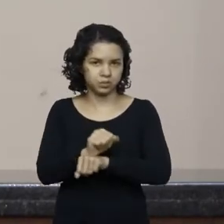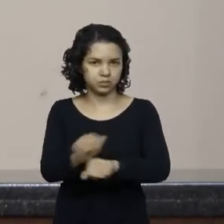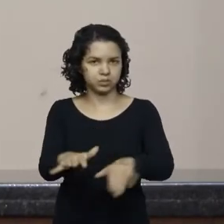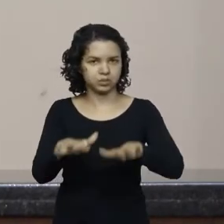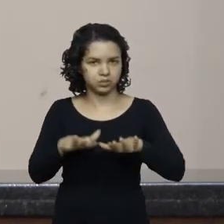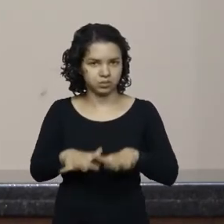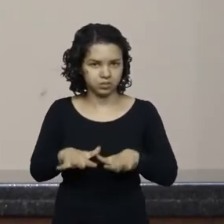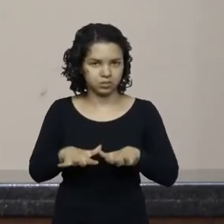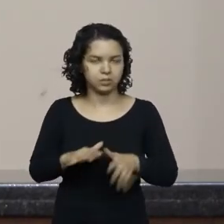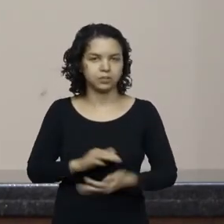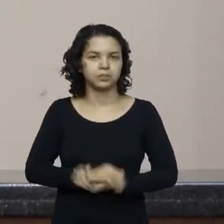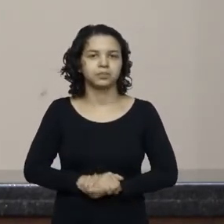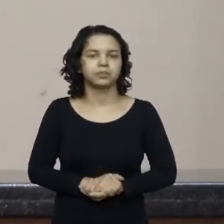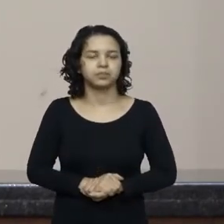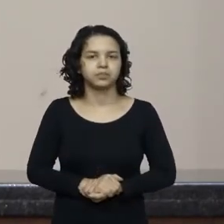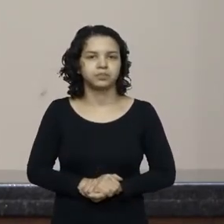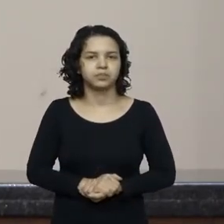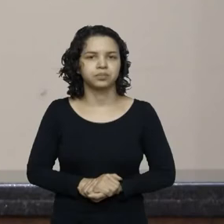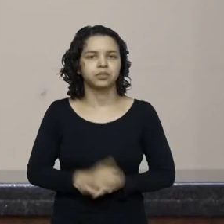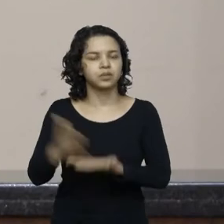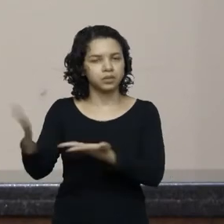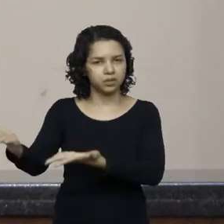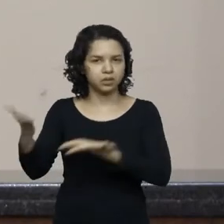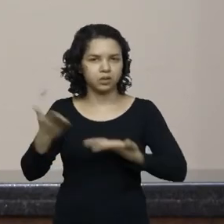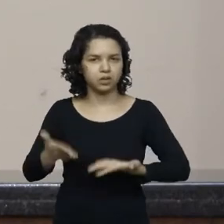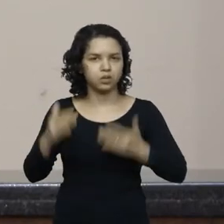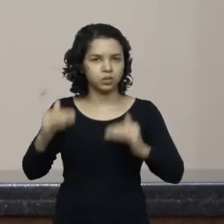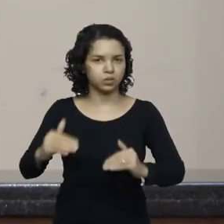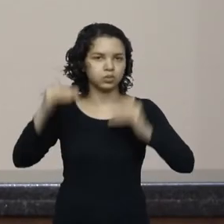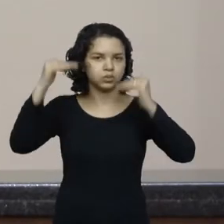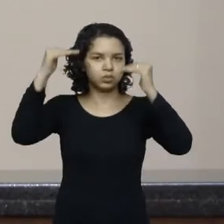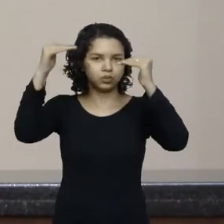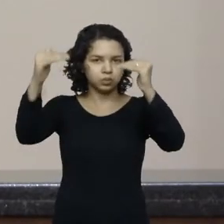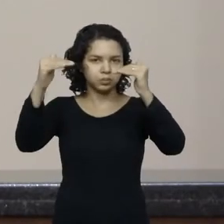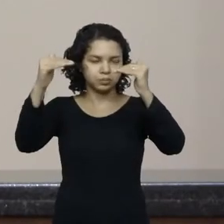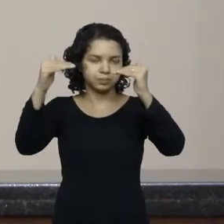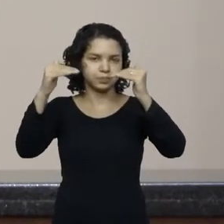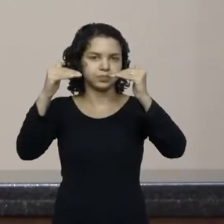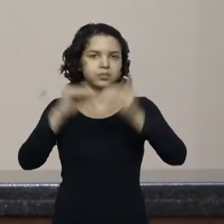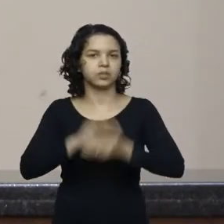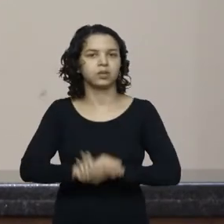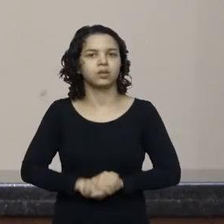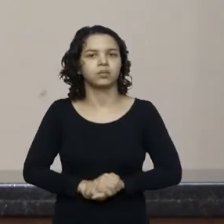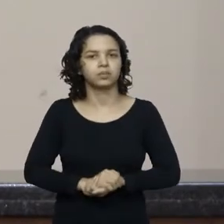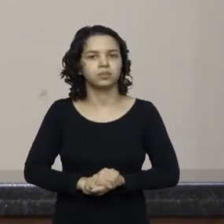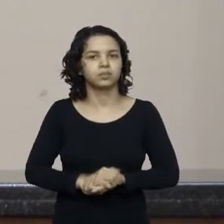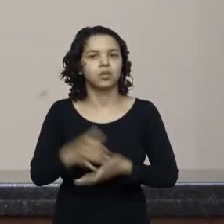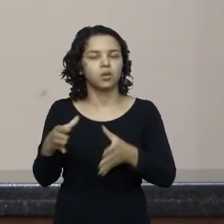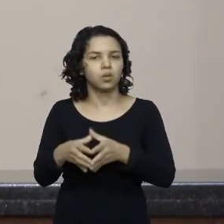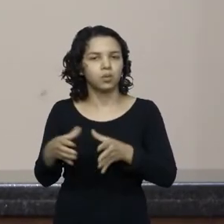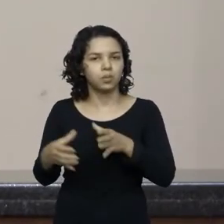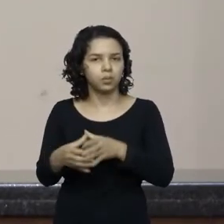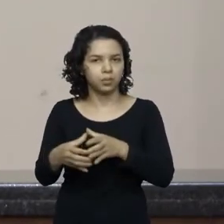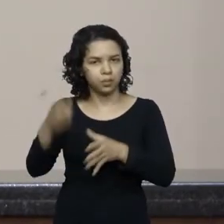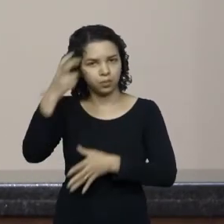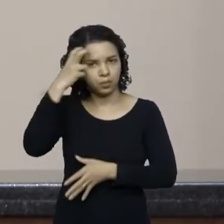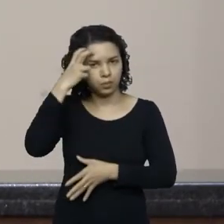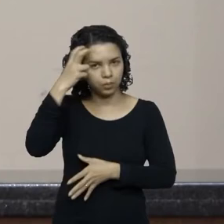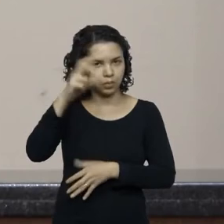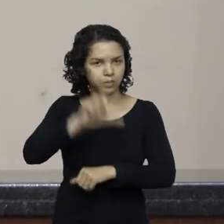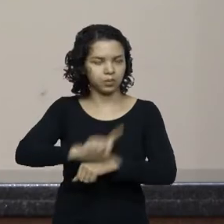sessão para que o senhor superintendente da Fundação Cultural de Lages